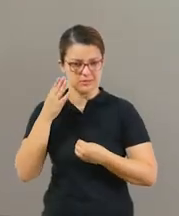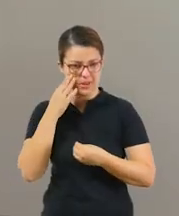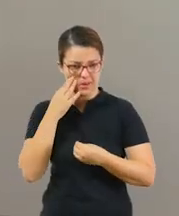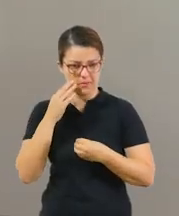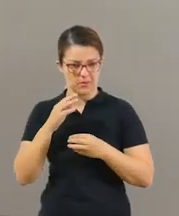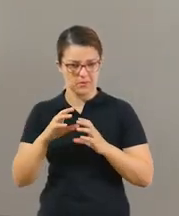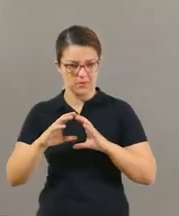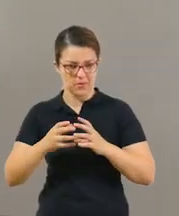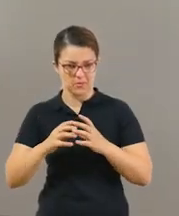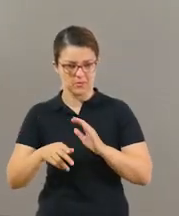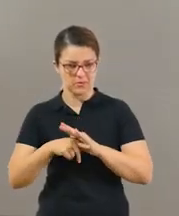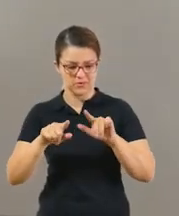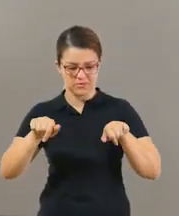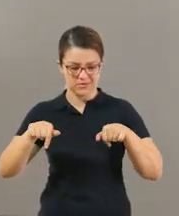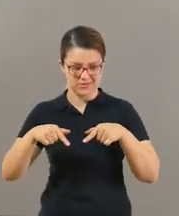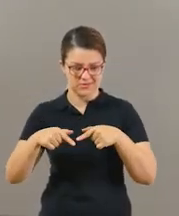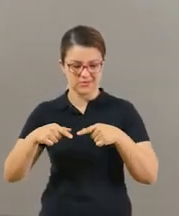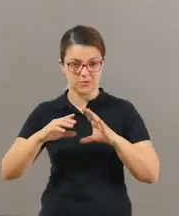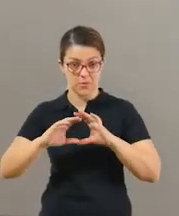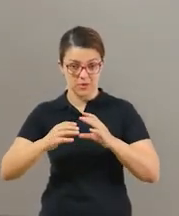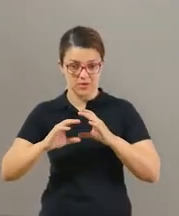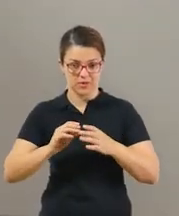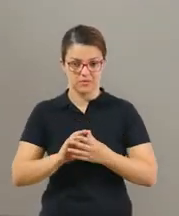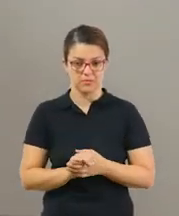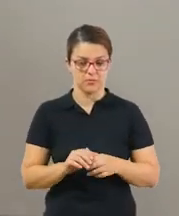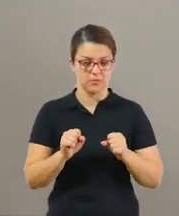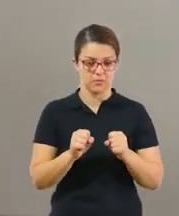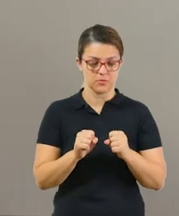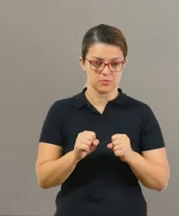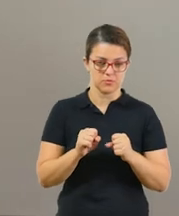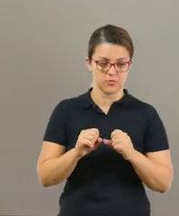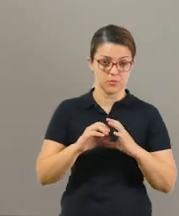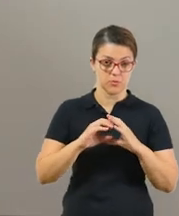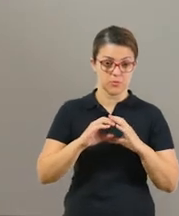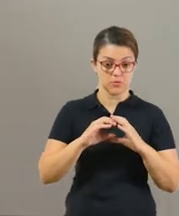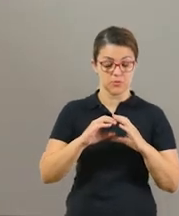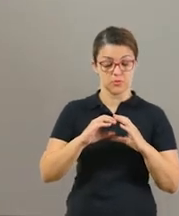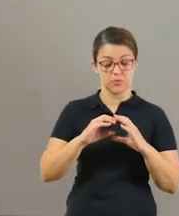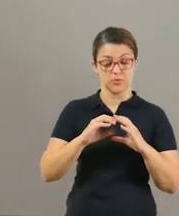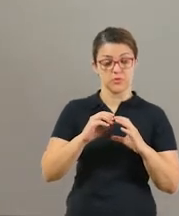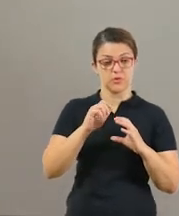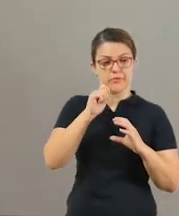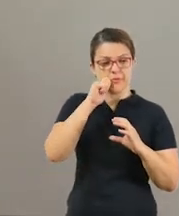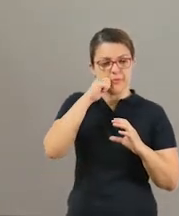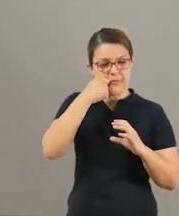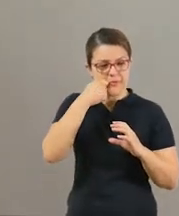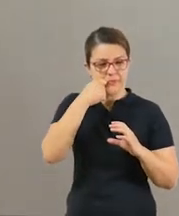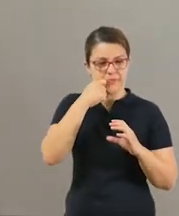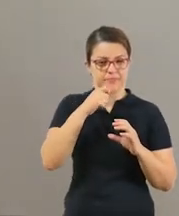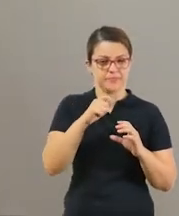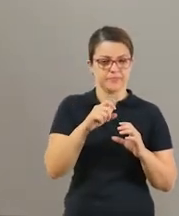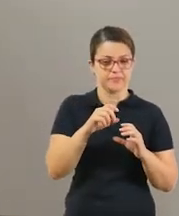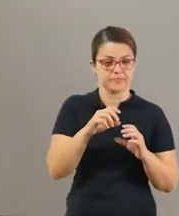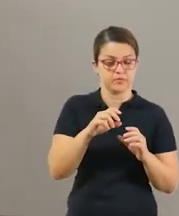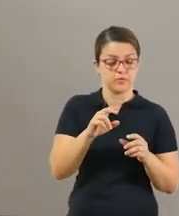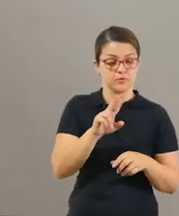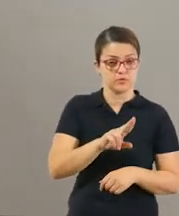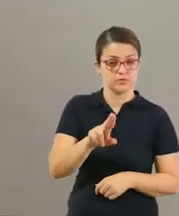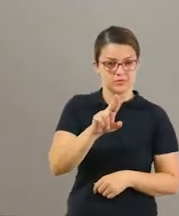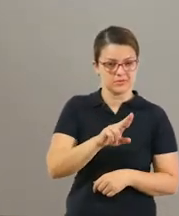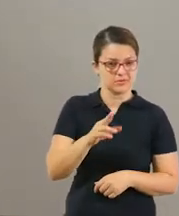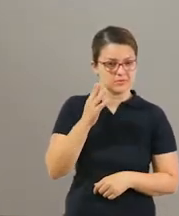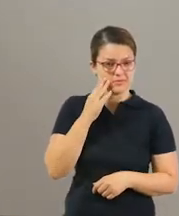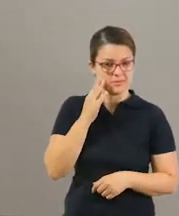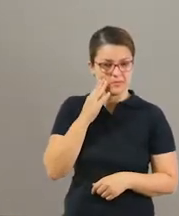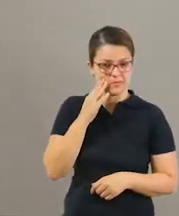aquelas utilizadas em bolinhas, em piscina de bolinha, limões, aqueles que provavelmente iam ser jogados fora, né? Você pode